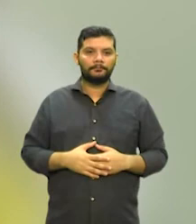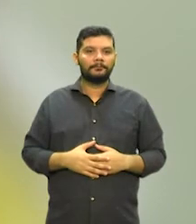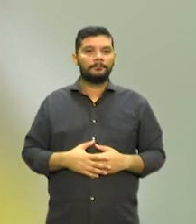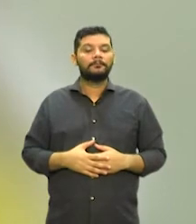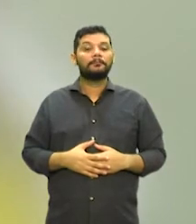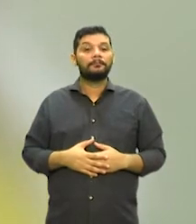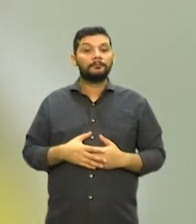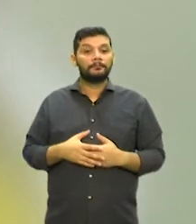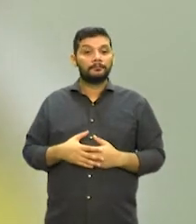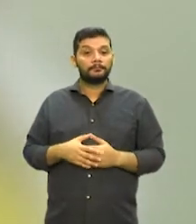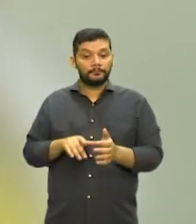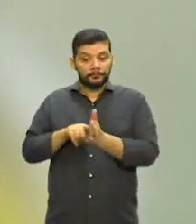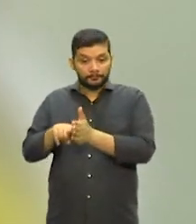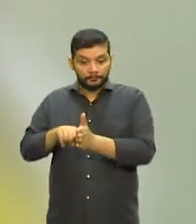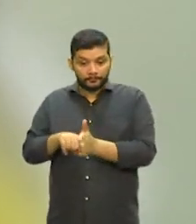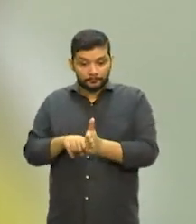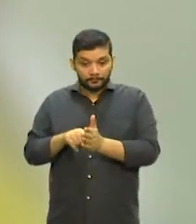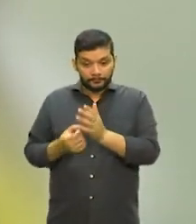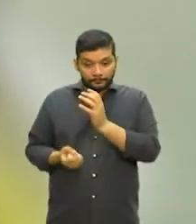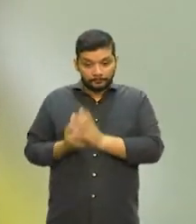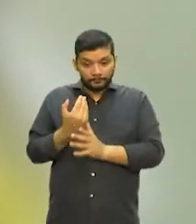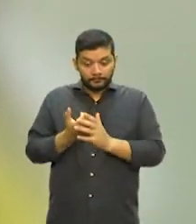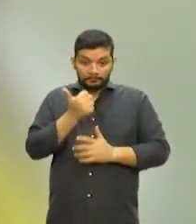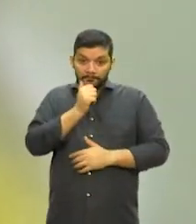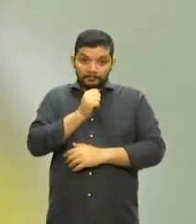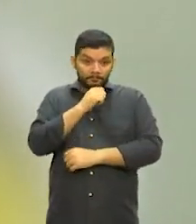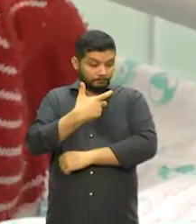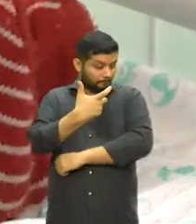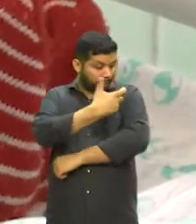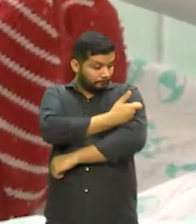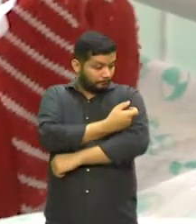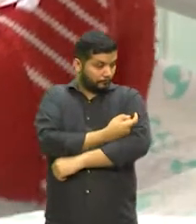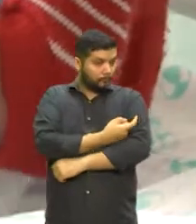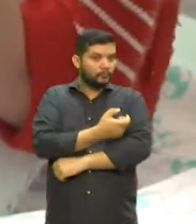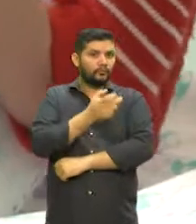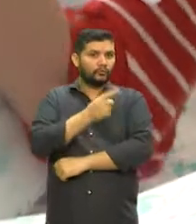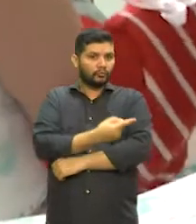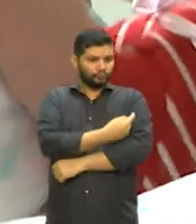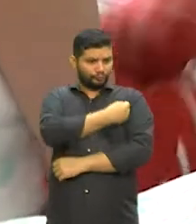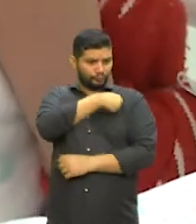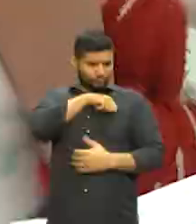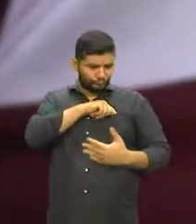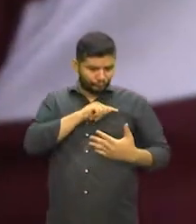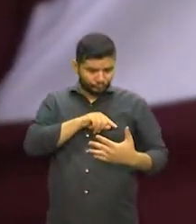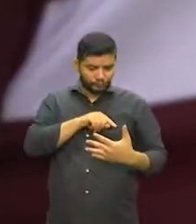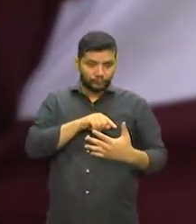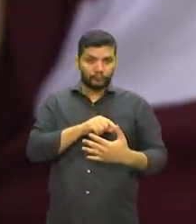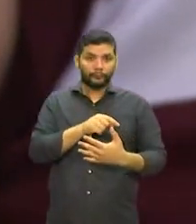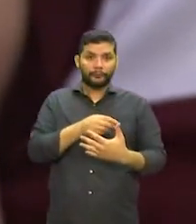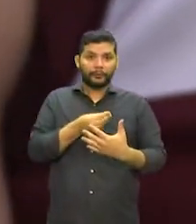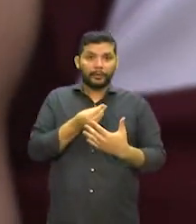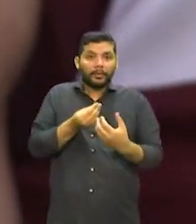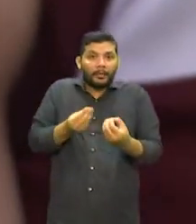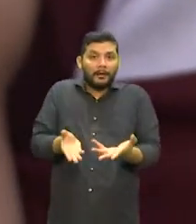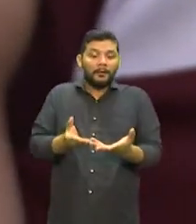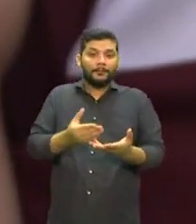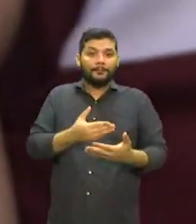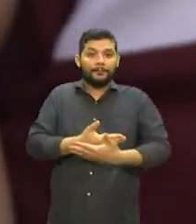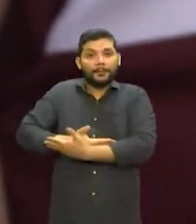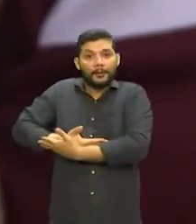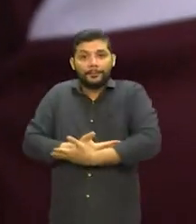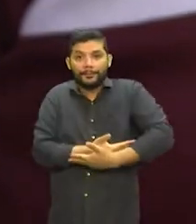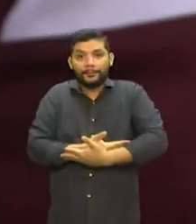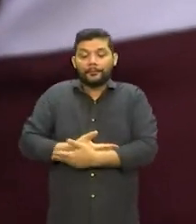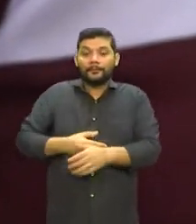que o leite materno produzido por mães vacinadas contém anticorpos contra a covid-19, assim como gestantes que